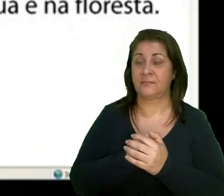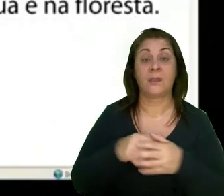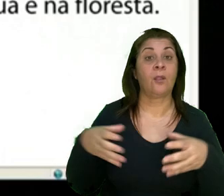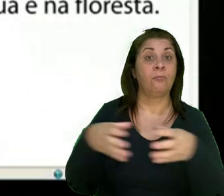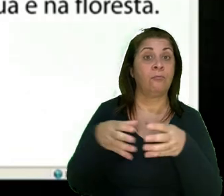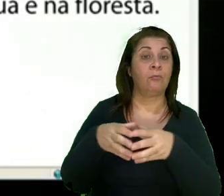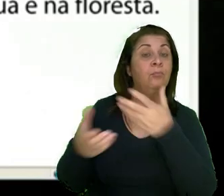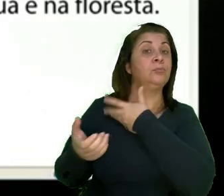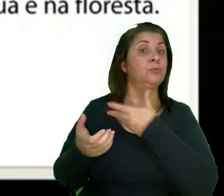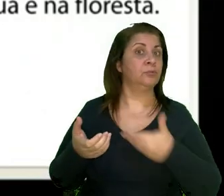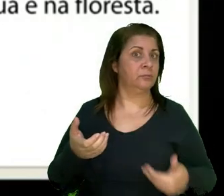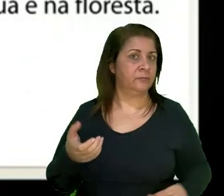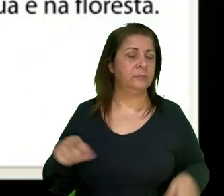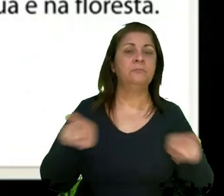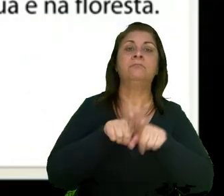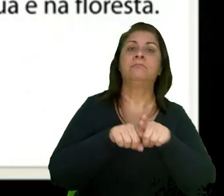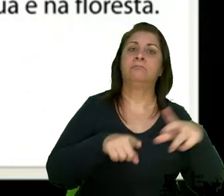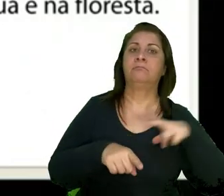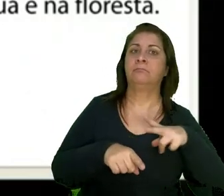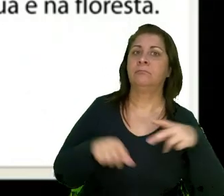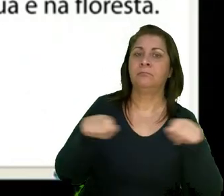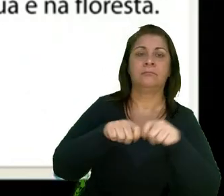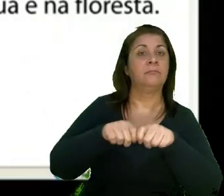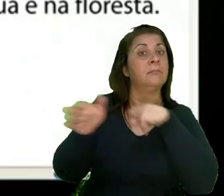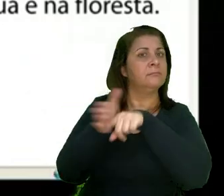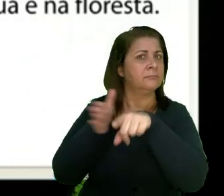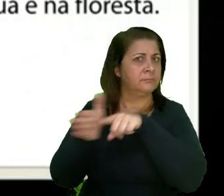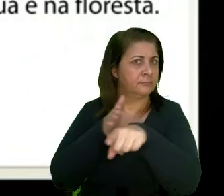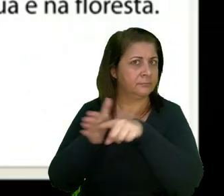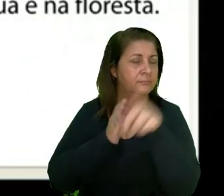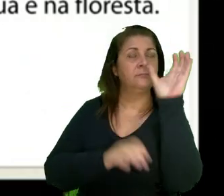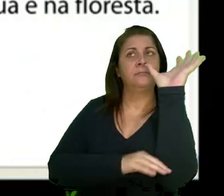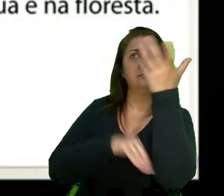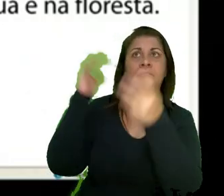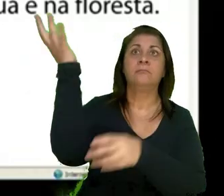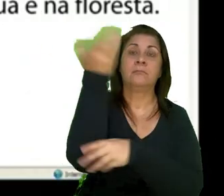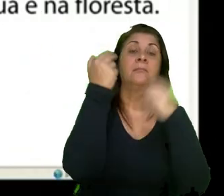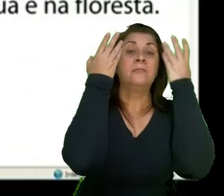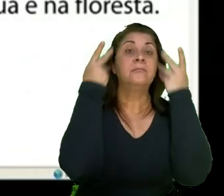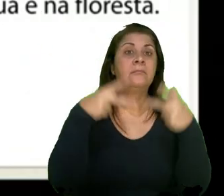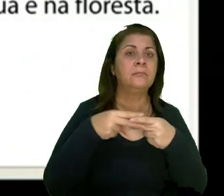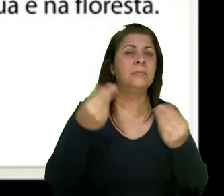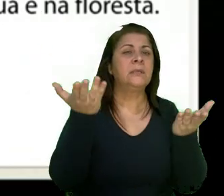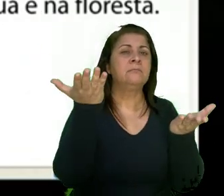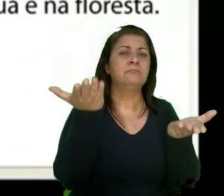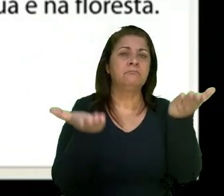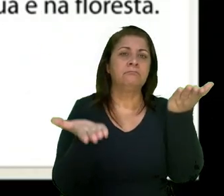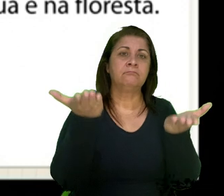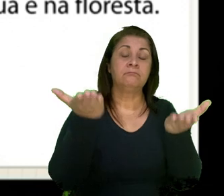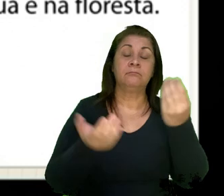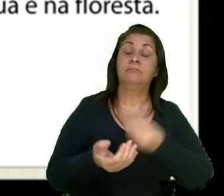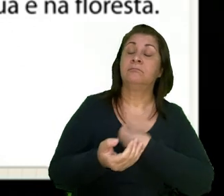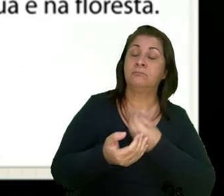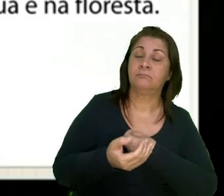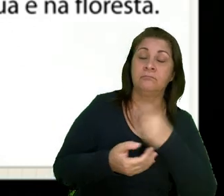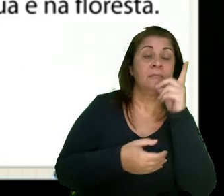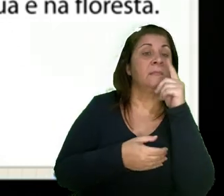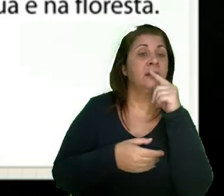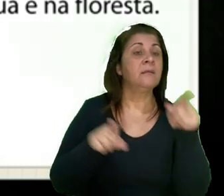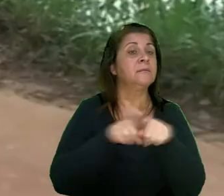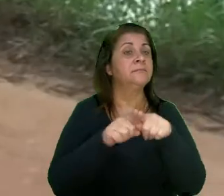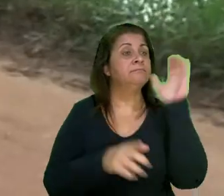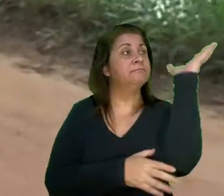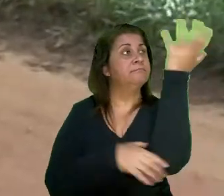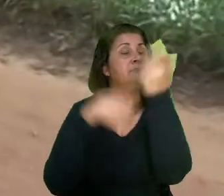governamentais e particulares realizam pesquisas e produção da flora e da fauna para manter o equilíbrio da vida na água e na